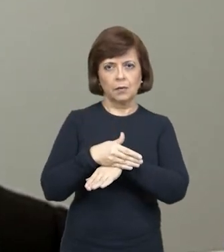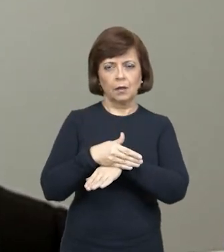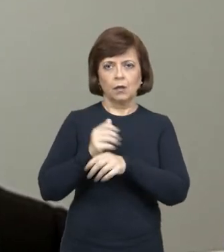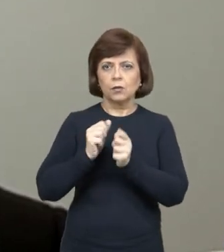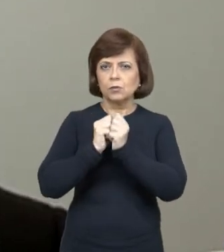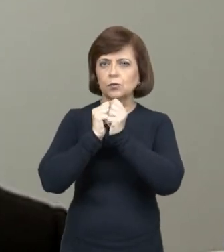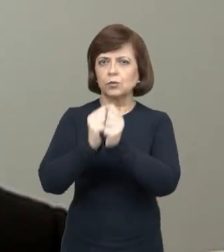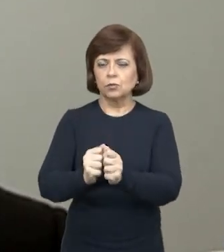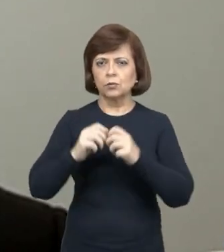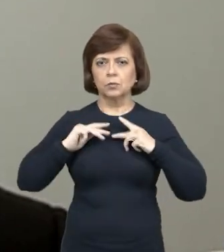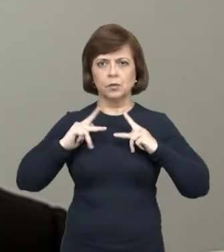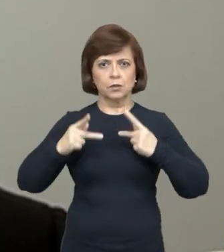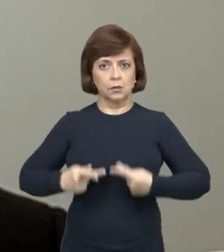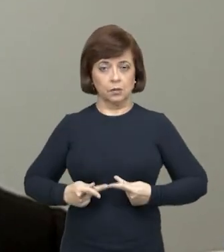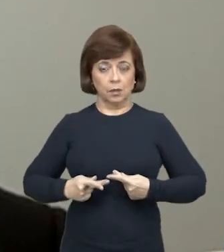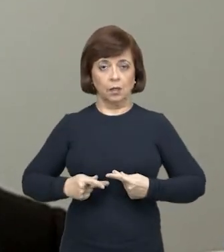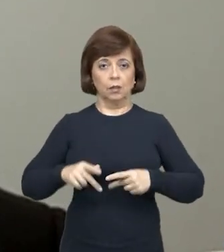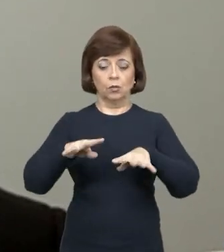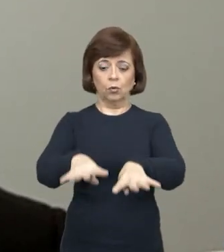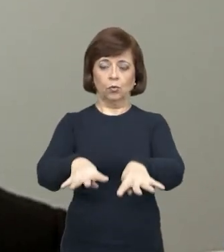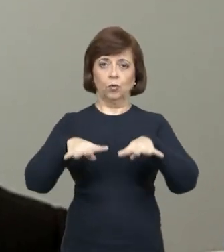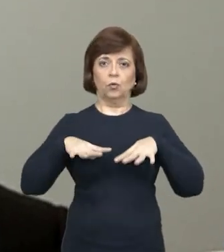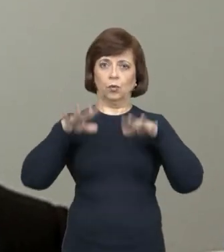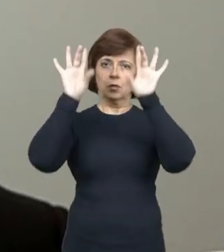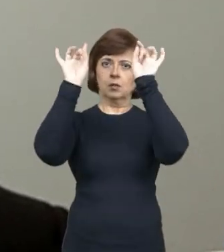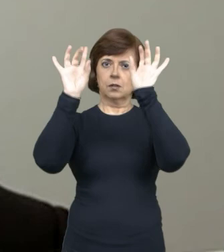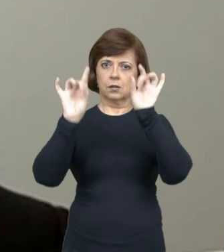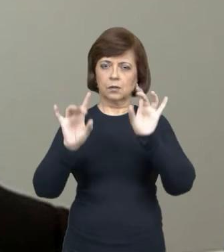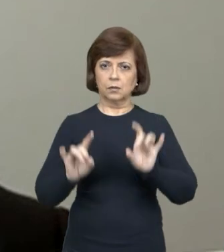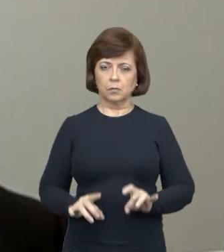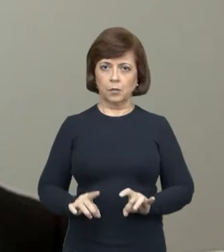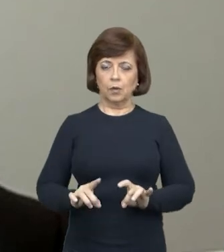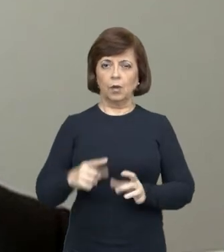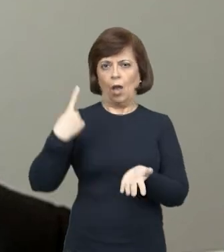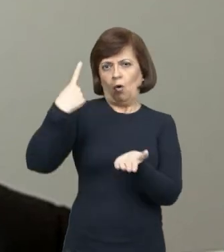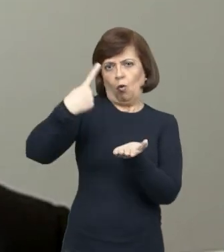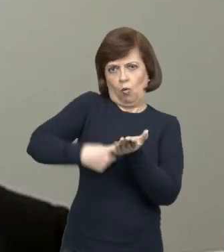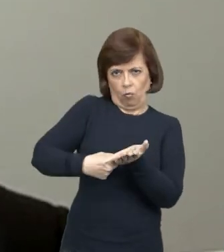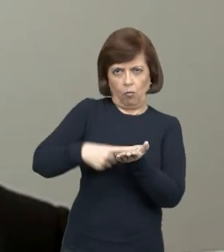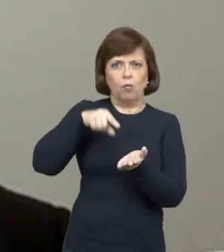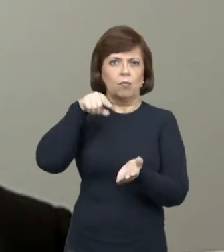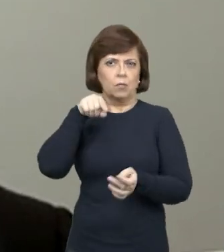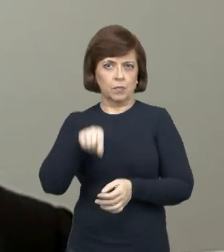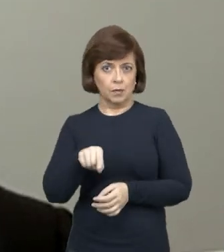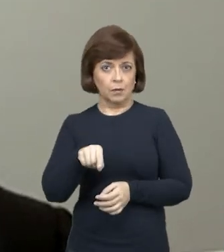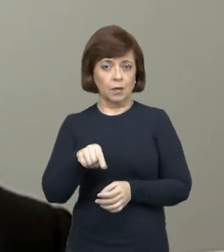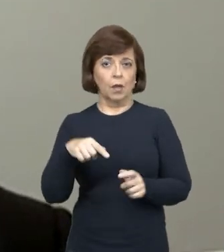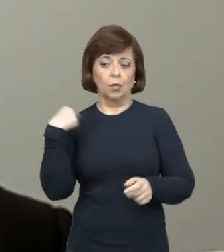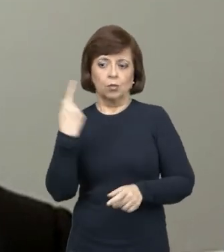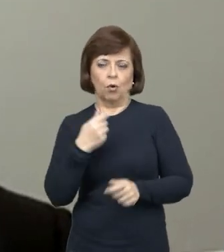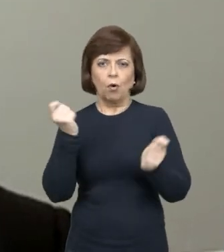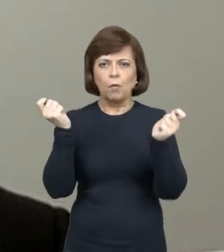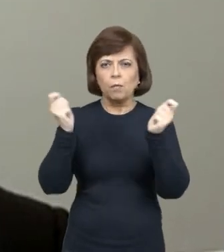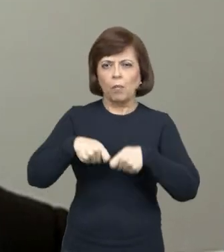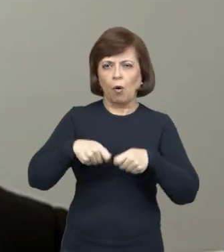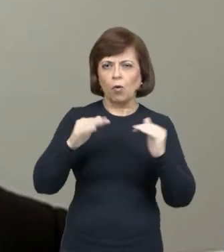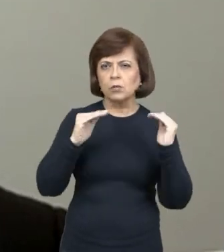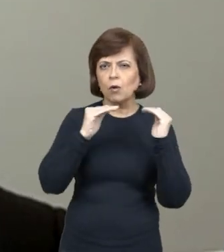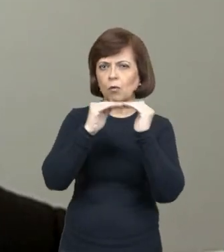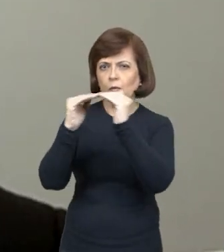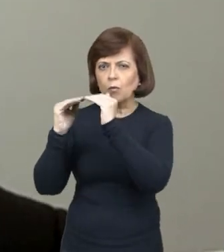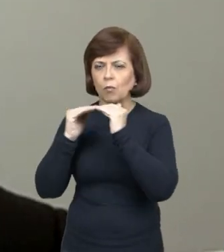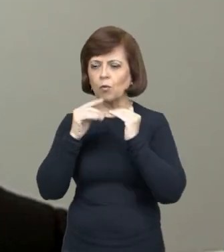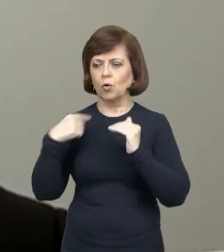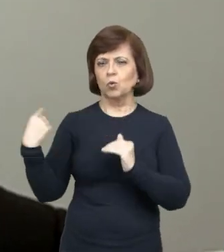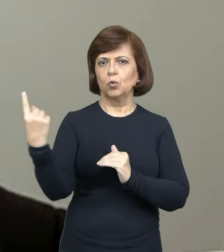junto com o Ministério Público, numa audiência especial, celebrar um acordo para que a gente possa, de forma